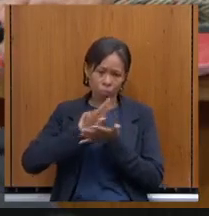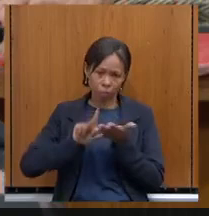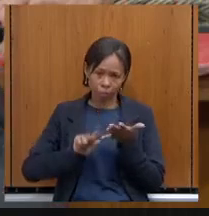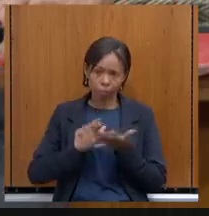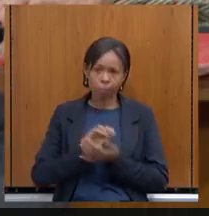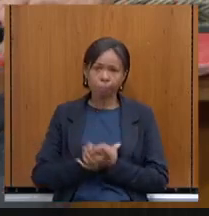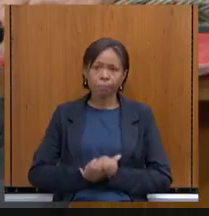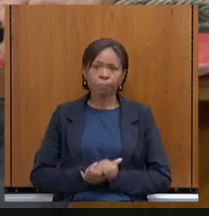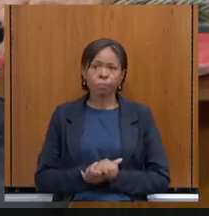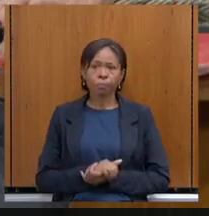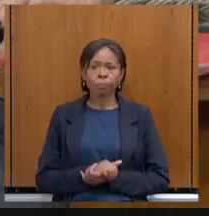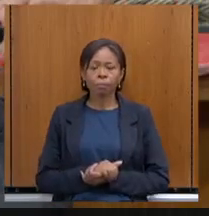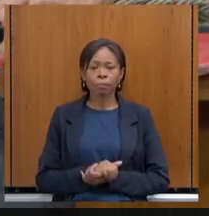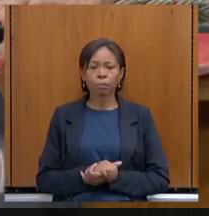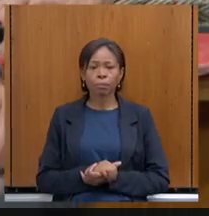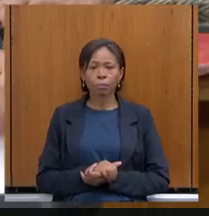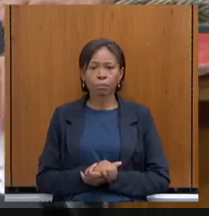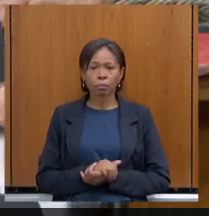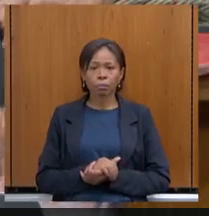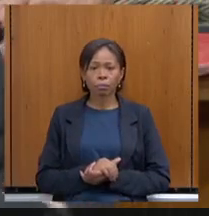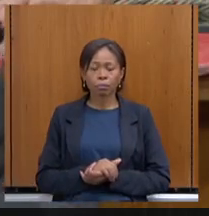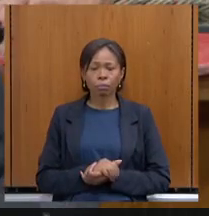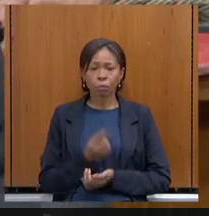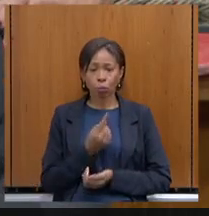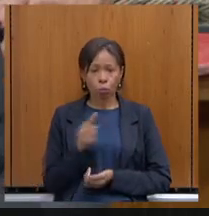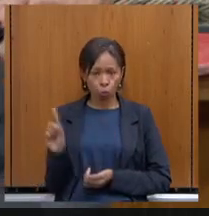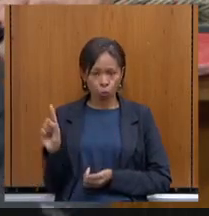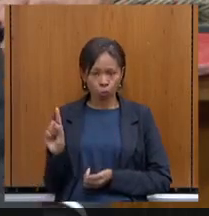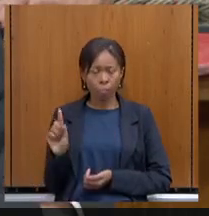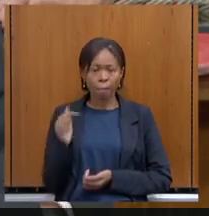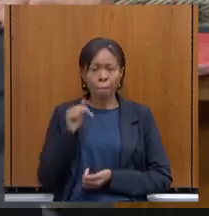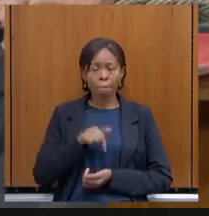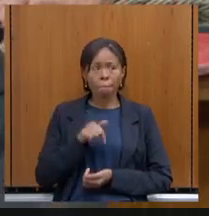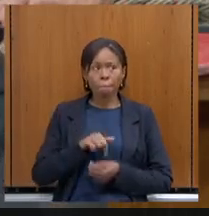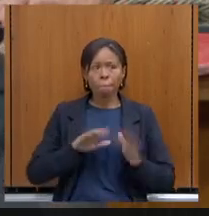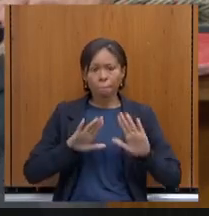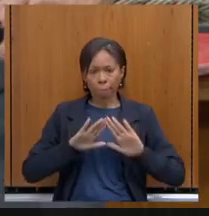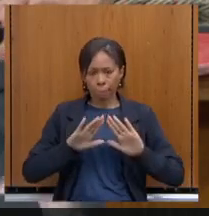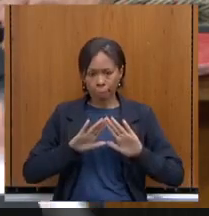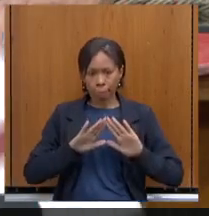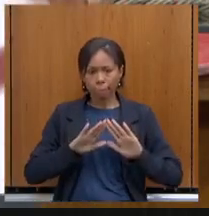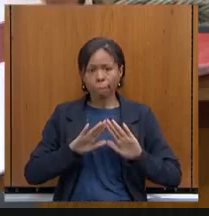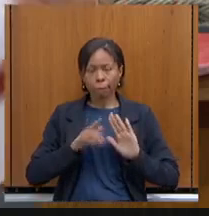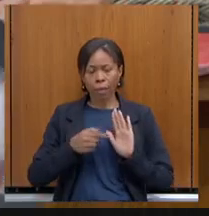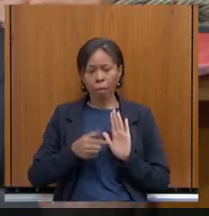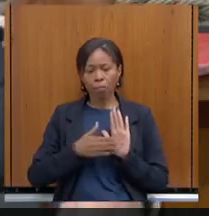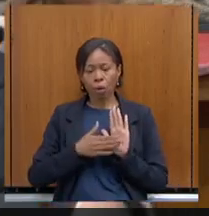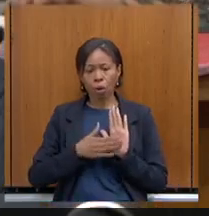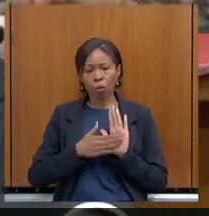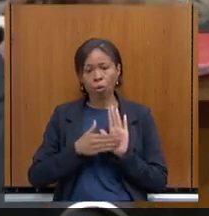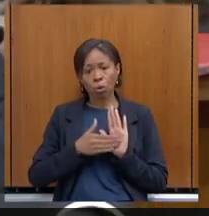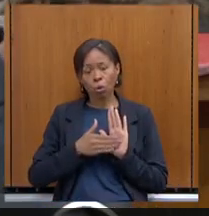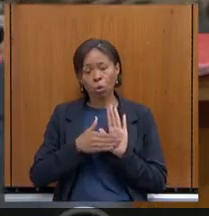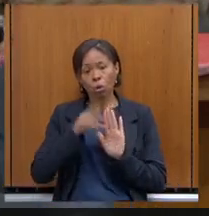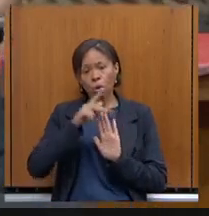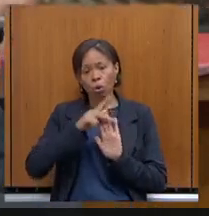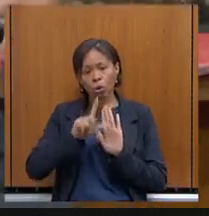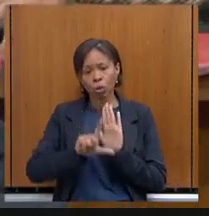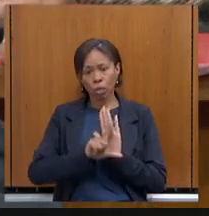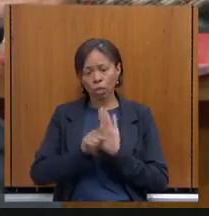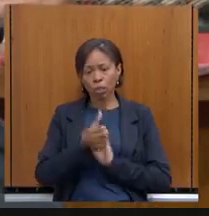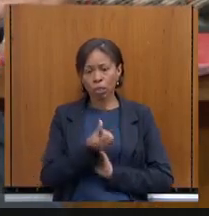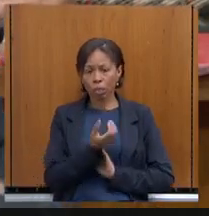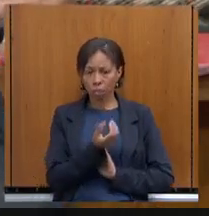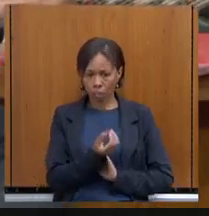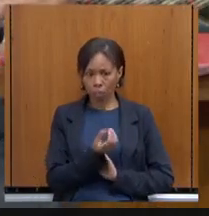Por último, está sendo apreciado aqui na Assembleia Legislativa, o projeto de lei complementar 60, que trata